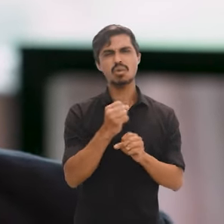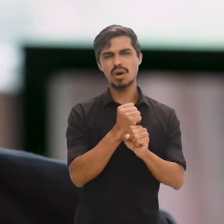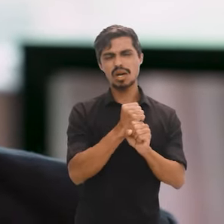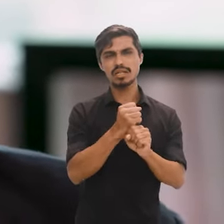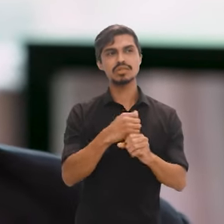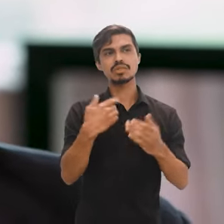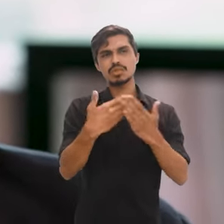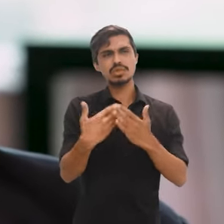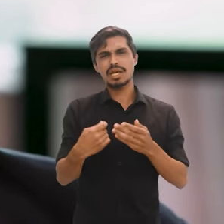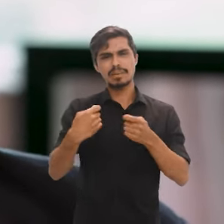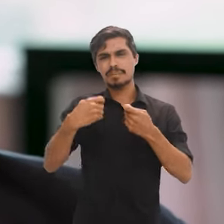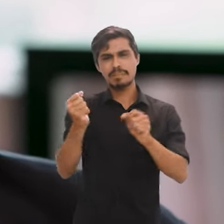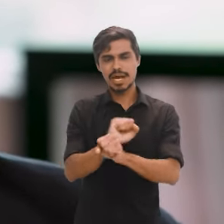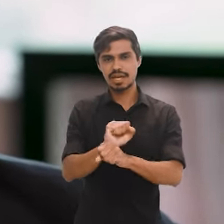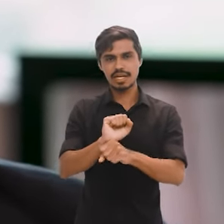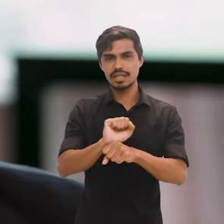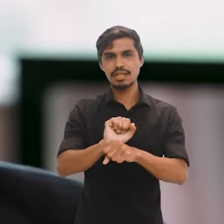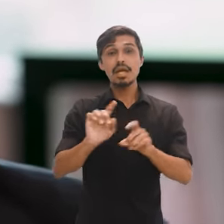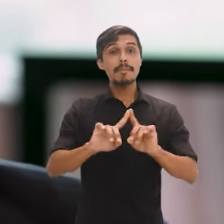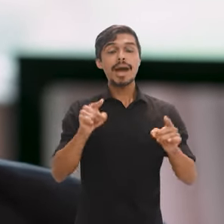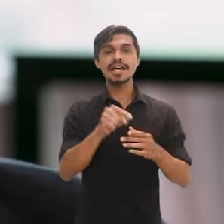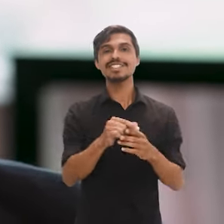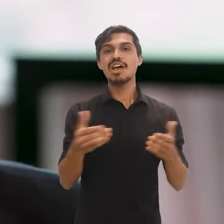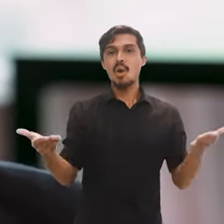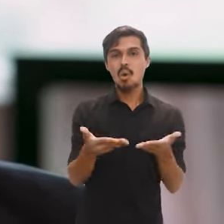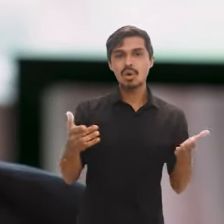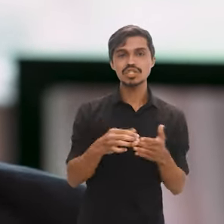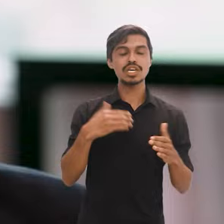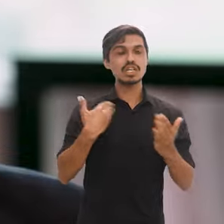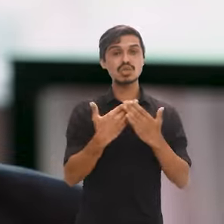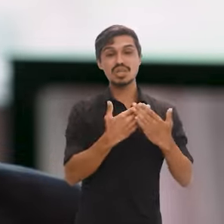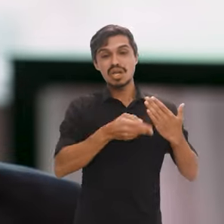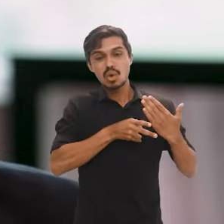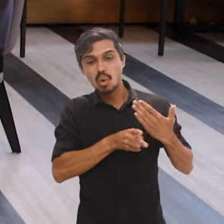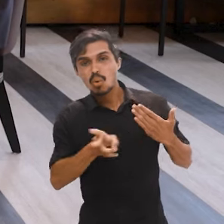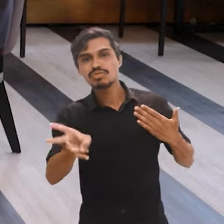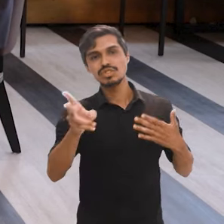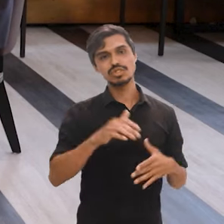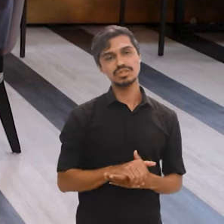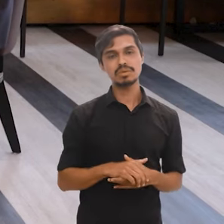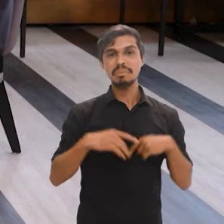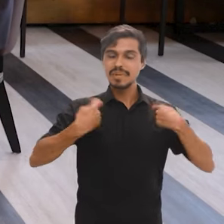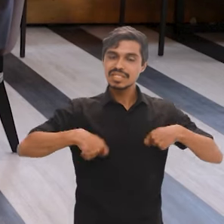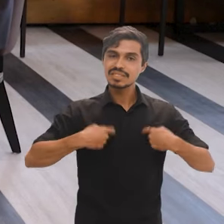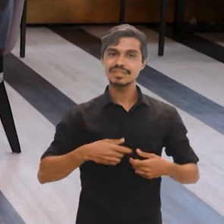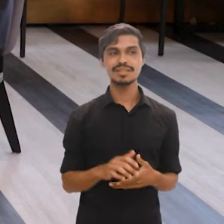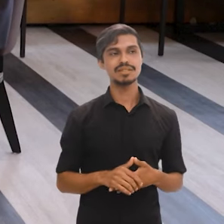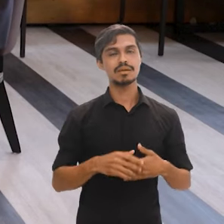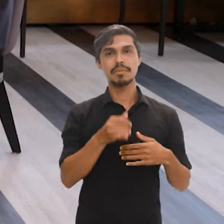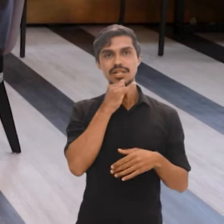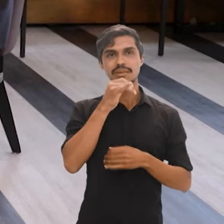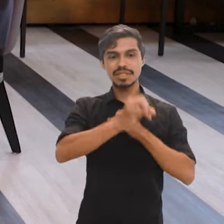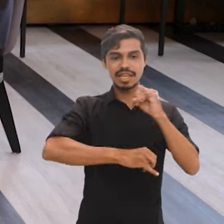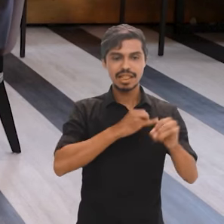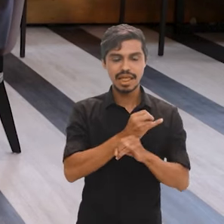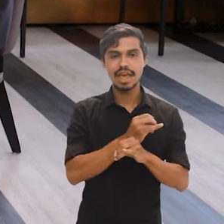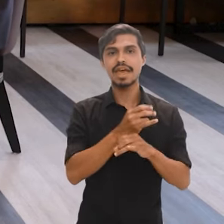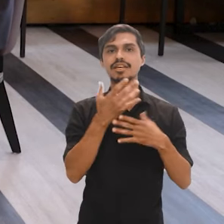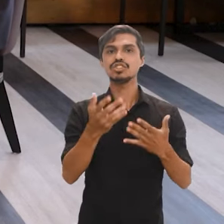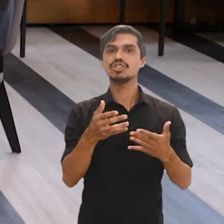precisar estudar. Hoje o estudo é algo necessário porque a vida tornou-se também muito complexa. A presença da internet,